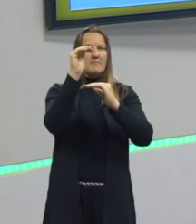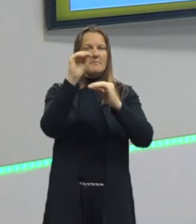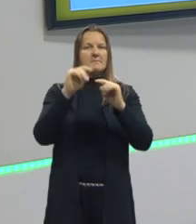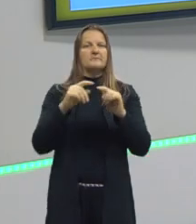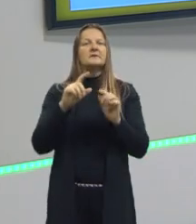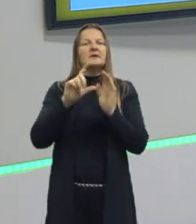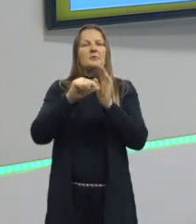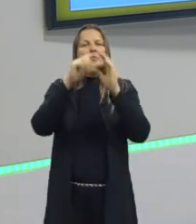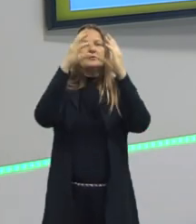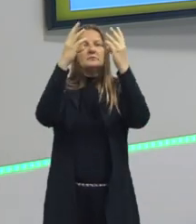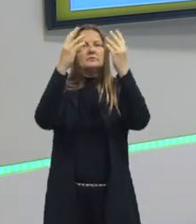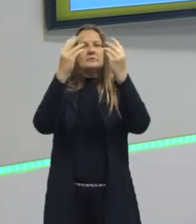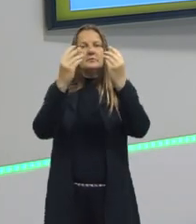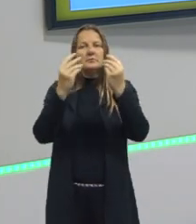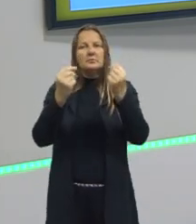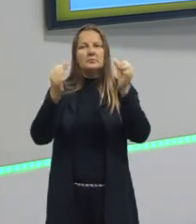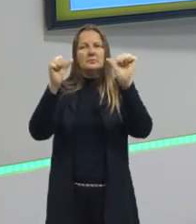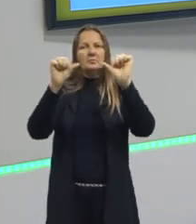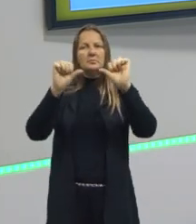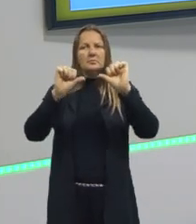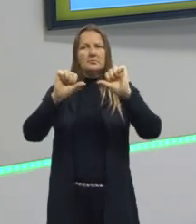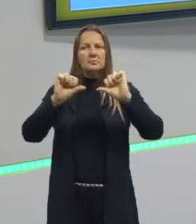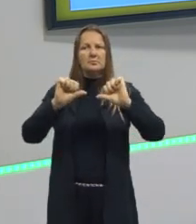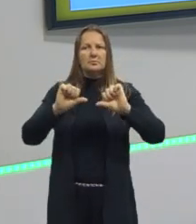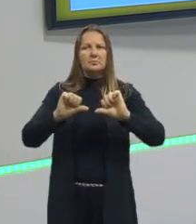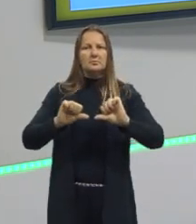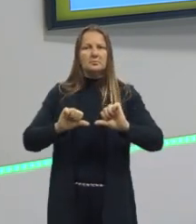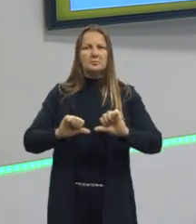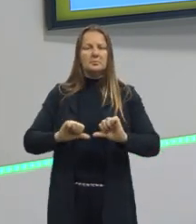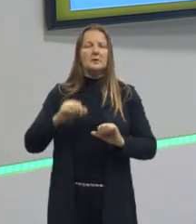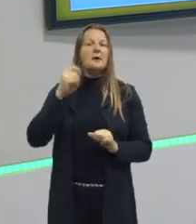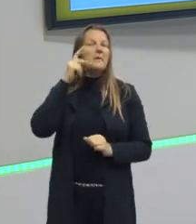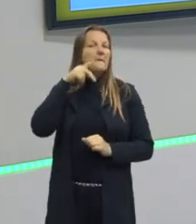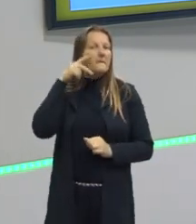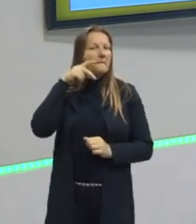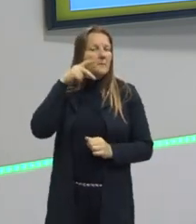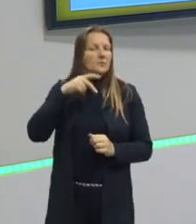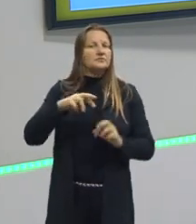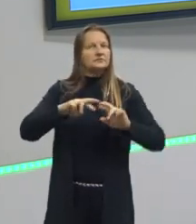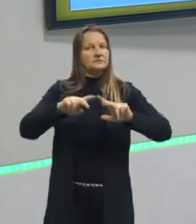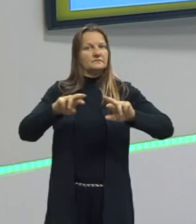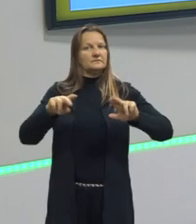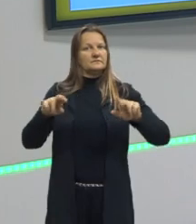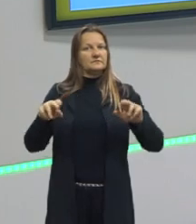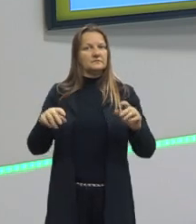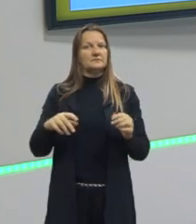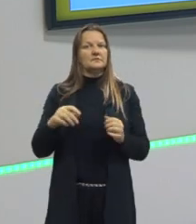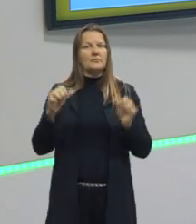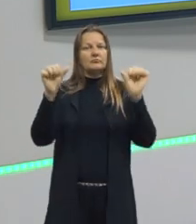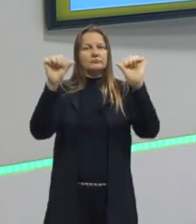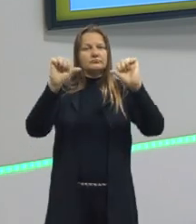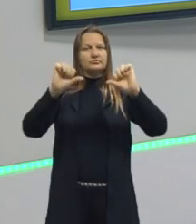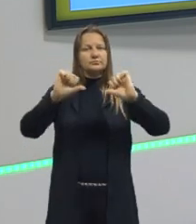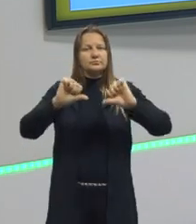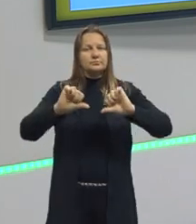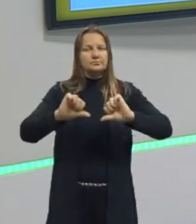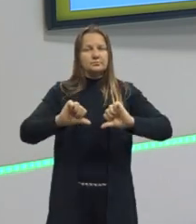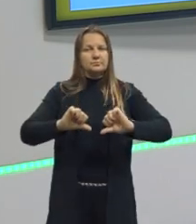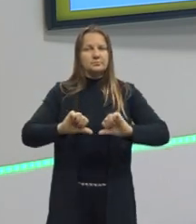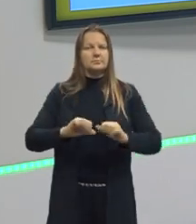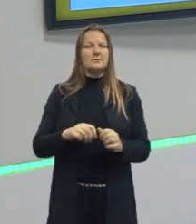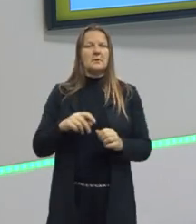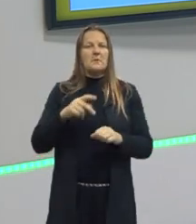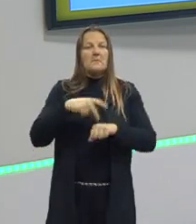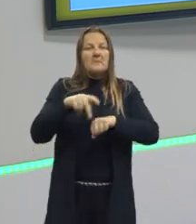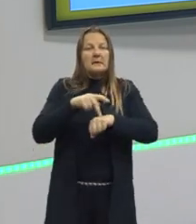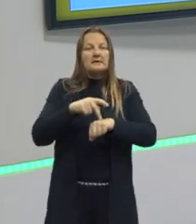Então, com o tempo aí, com essas políticas, né, mais diferentes, vamos dizer assim, acabam entrando o